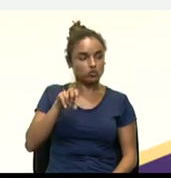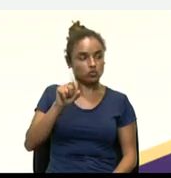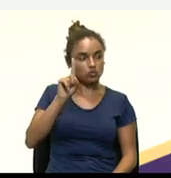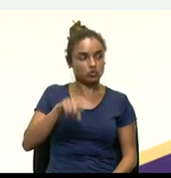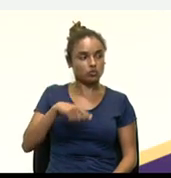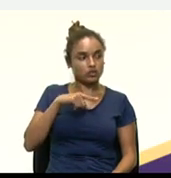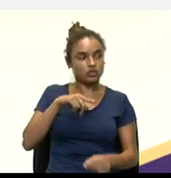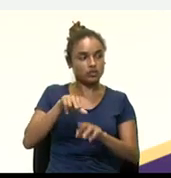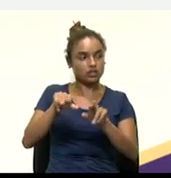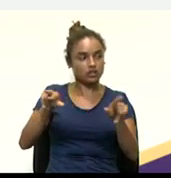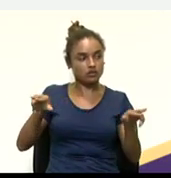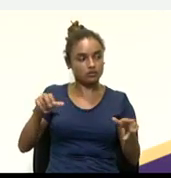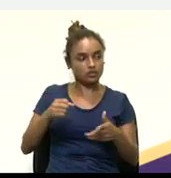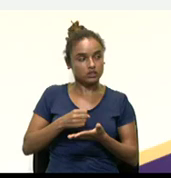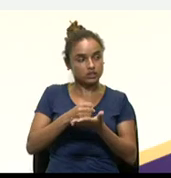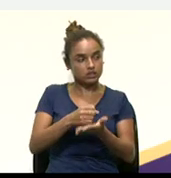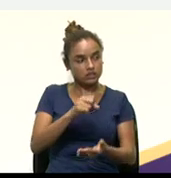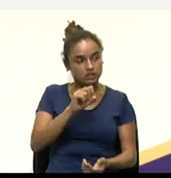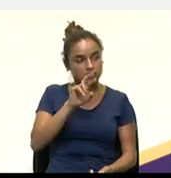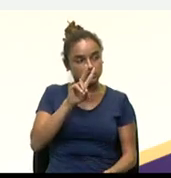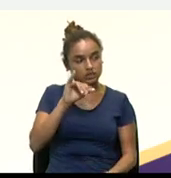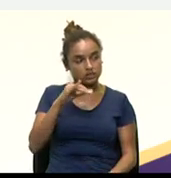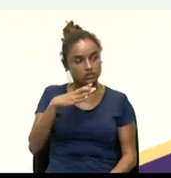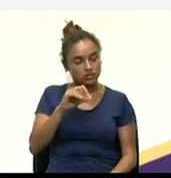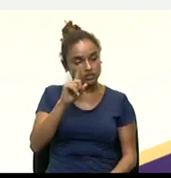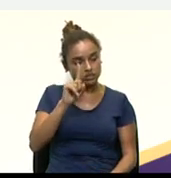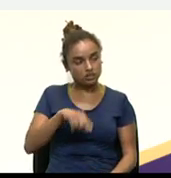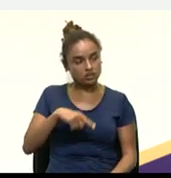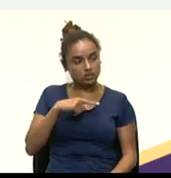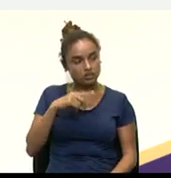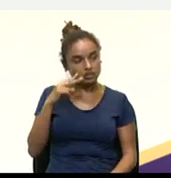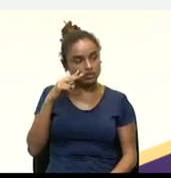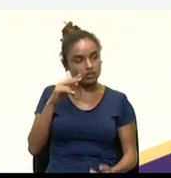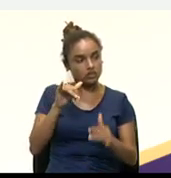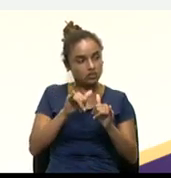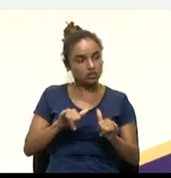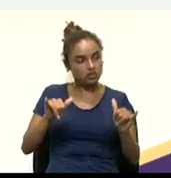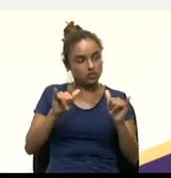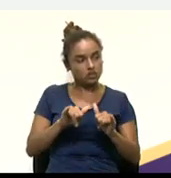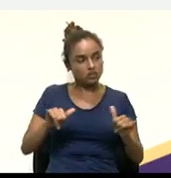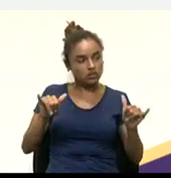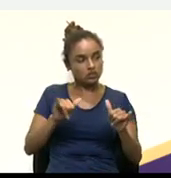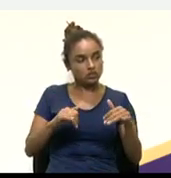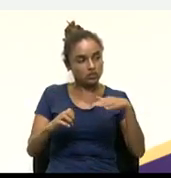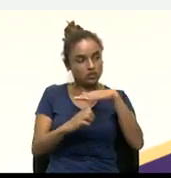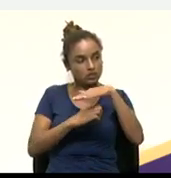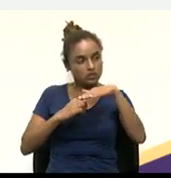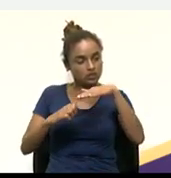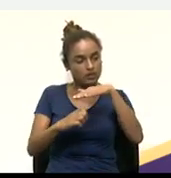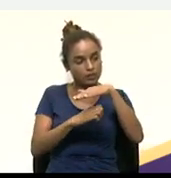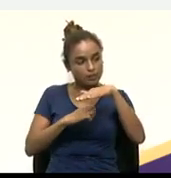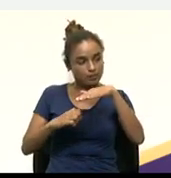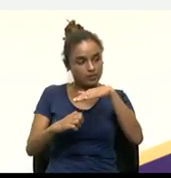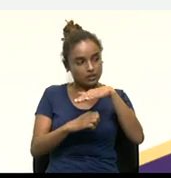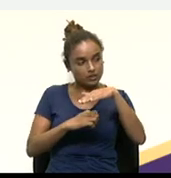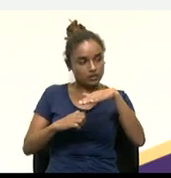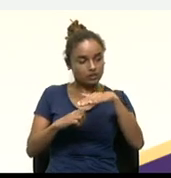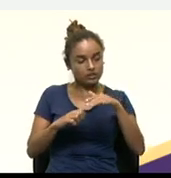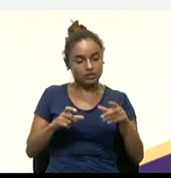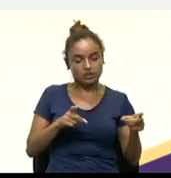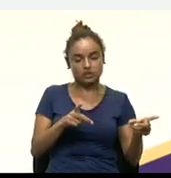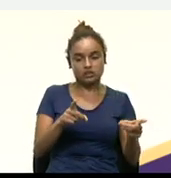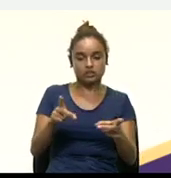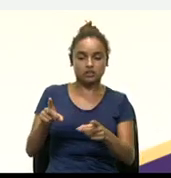vocês terem uma ideia, né? Então, aqui algumas propagandas, né? Então, de algumas empresas que comercializam